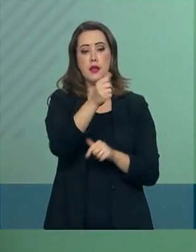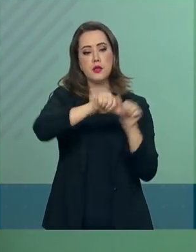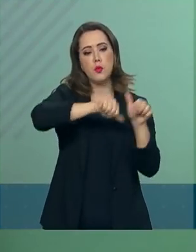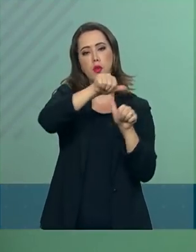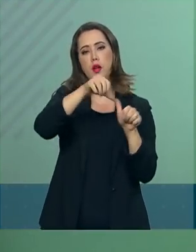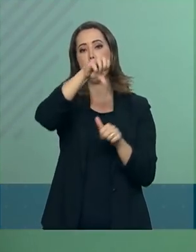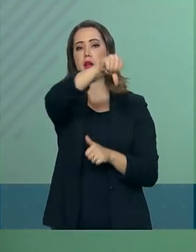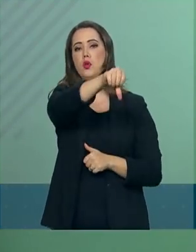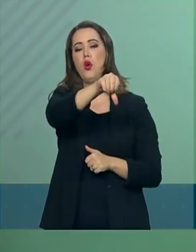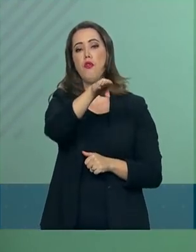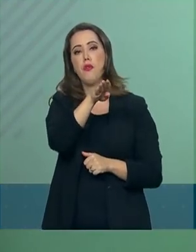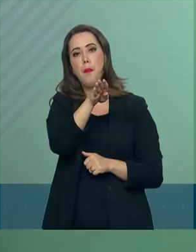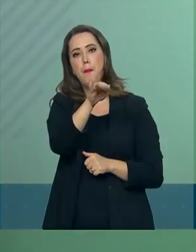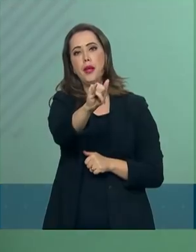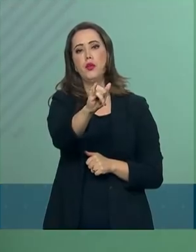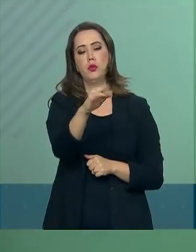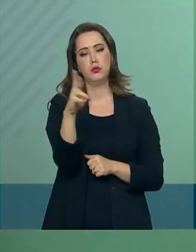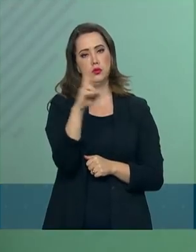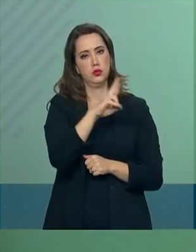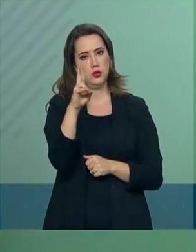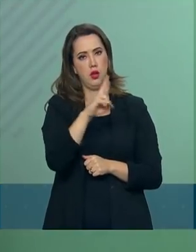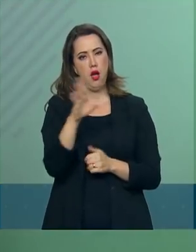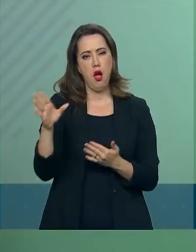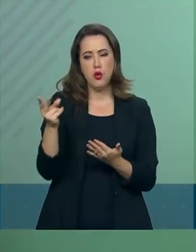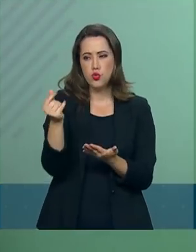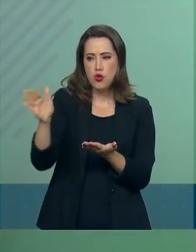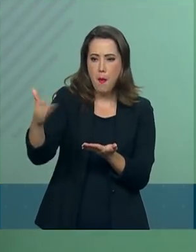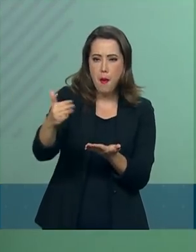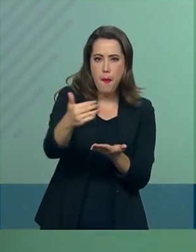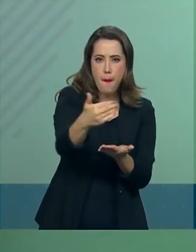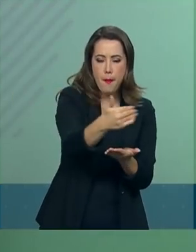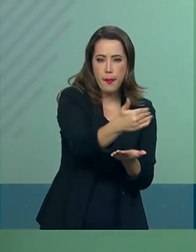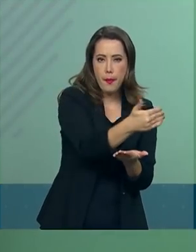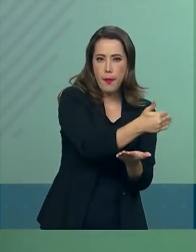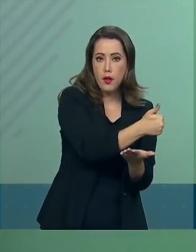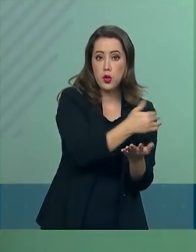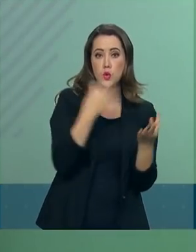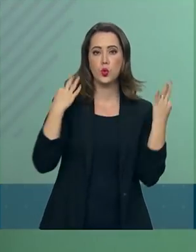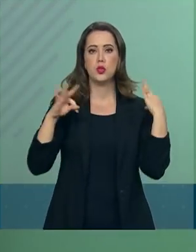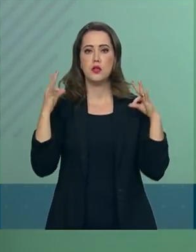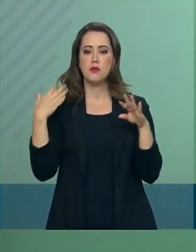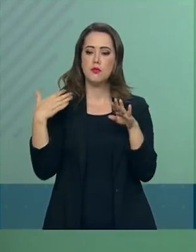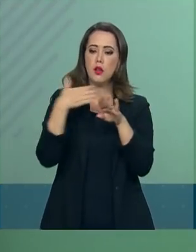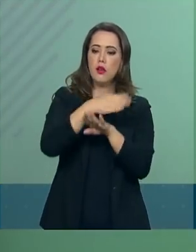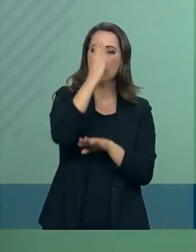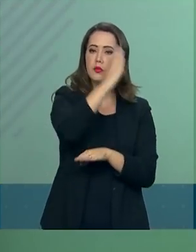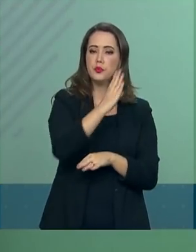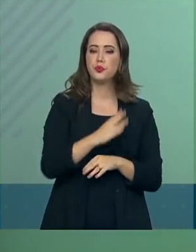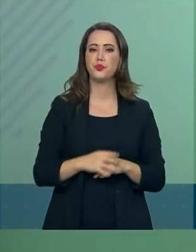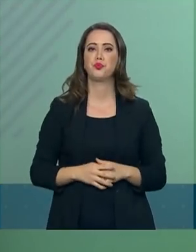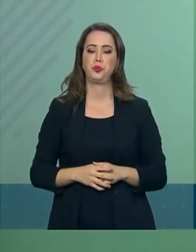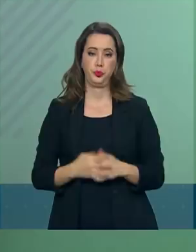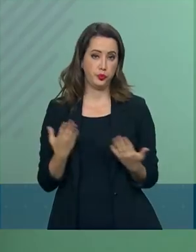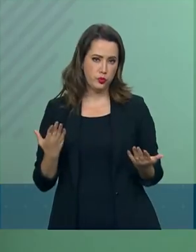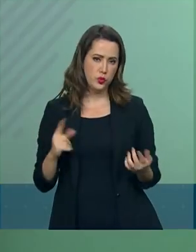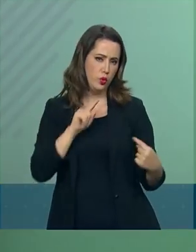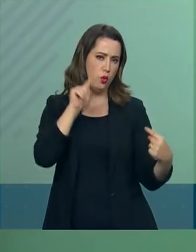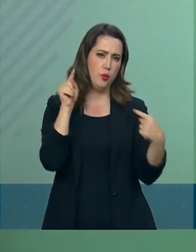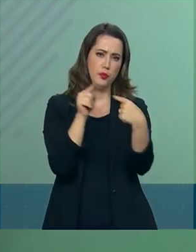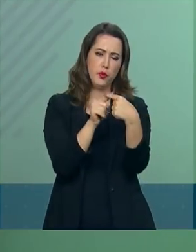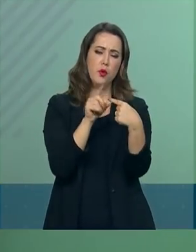internacional. Passo importante para atingir esse objetivo